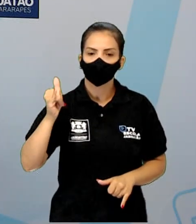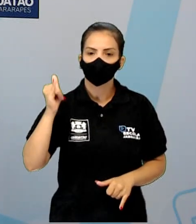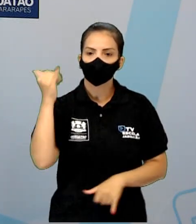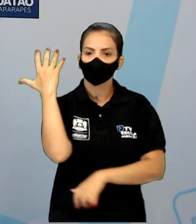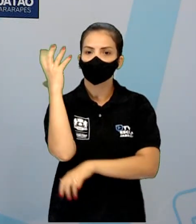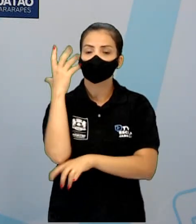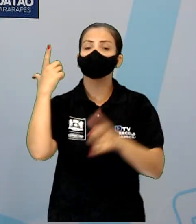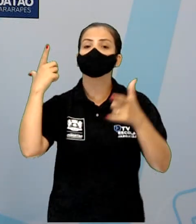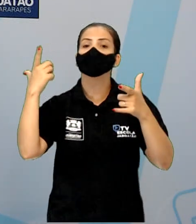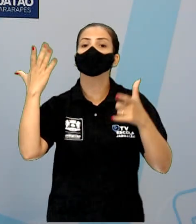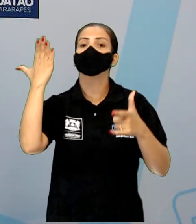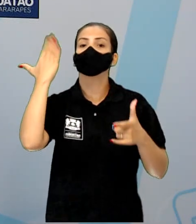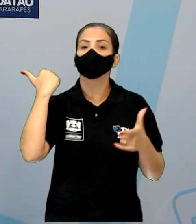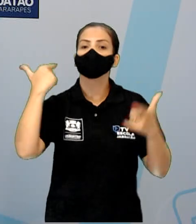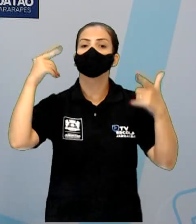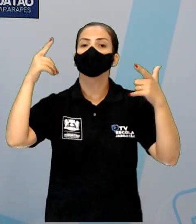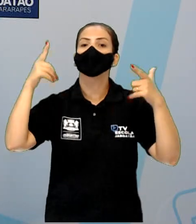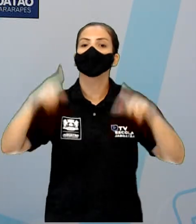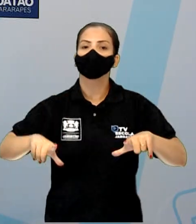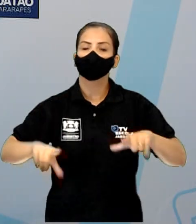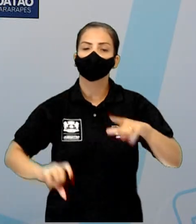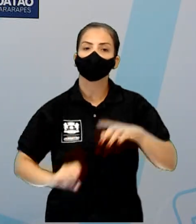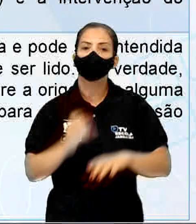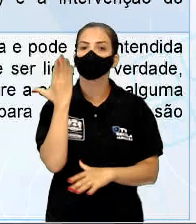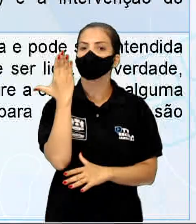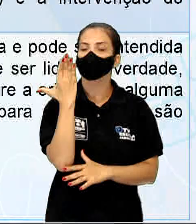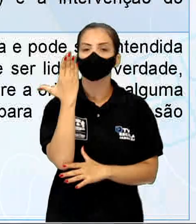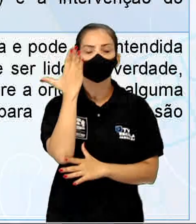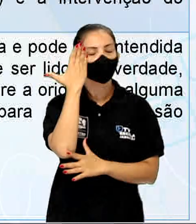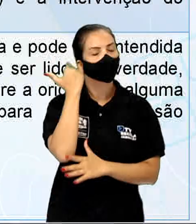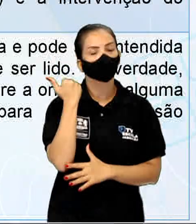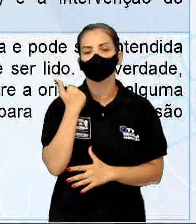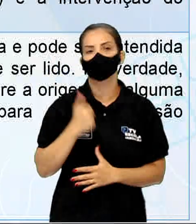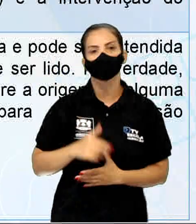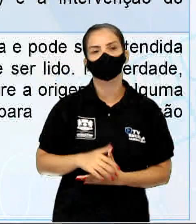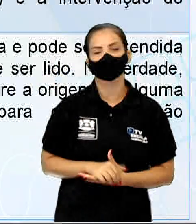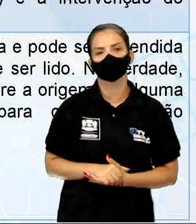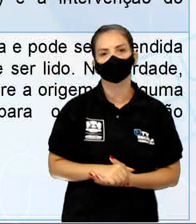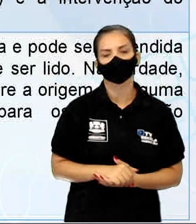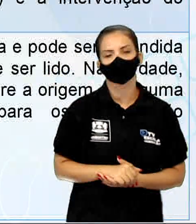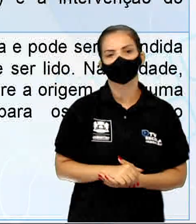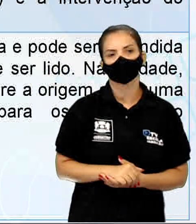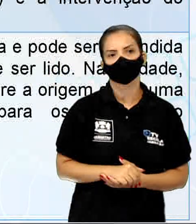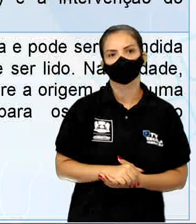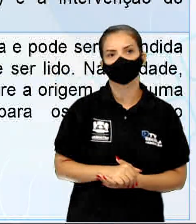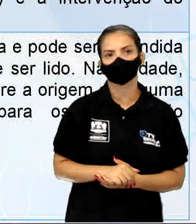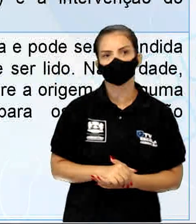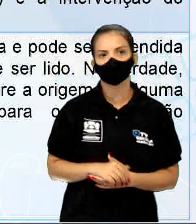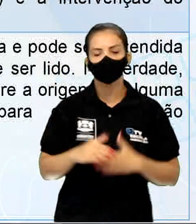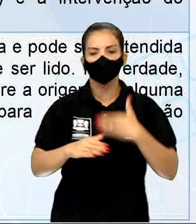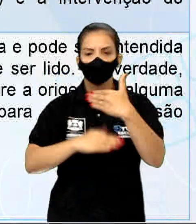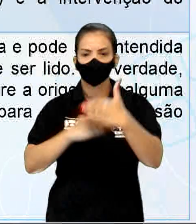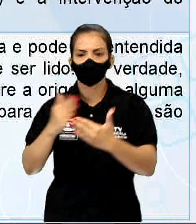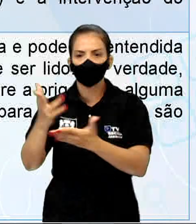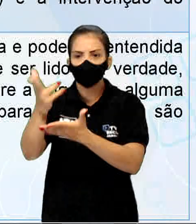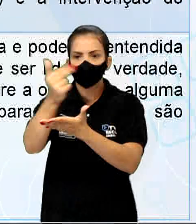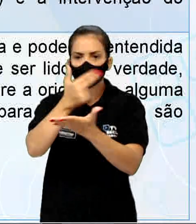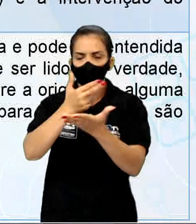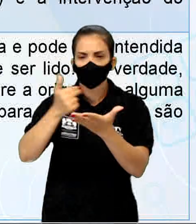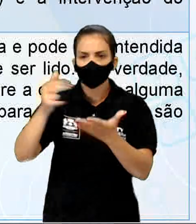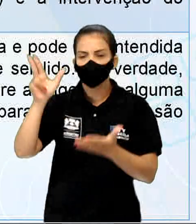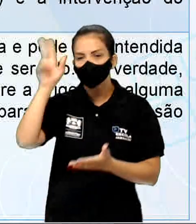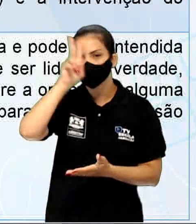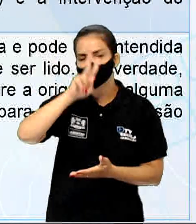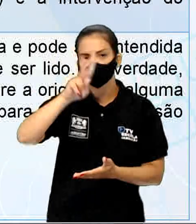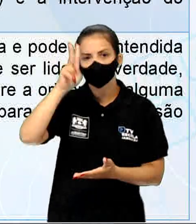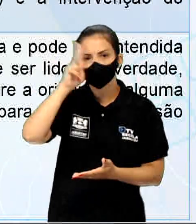onde aconteceu? Não. Não sabemos. Na sequência, haver fatos de figuras históricas revocadas. A